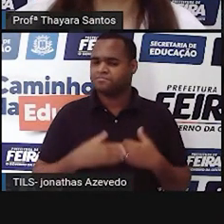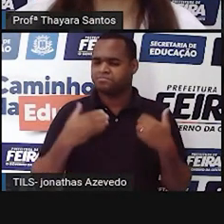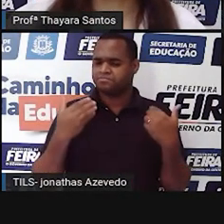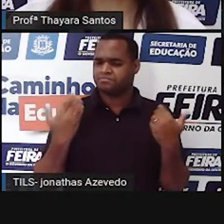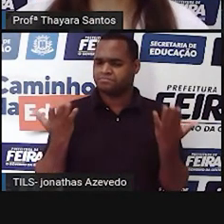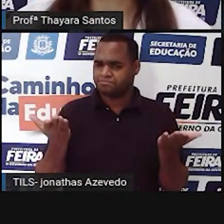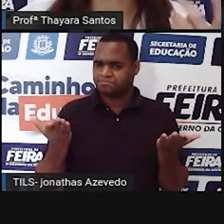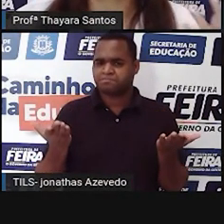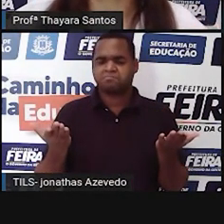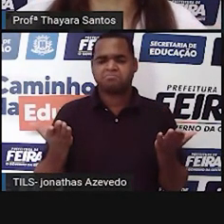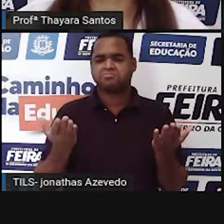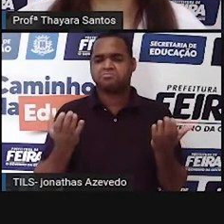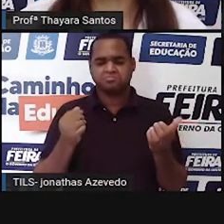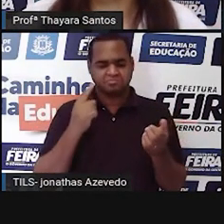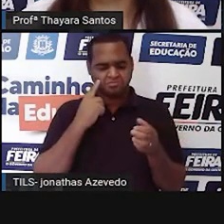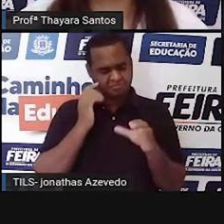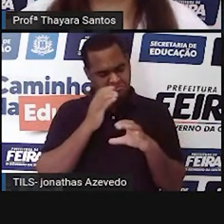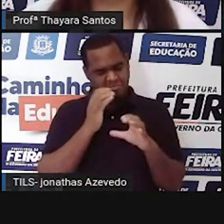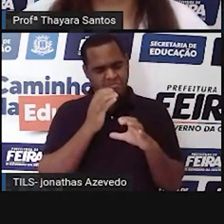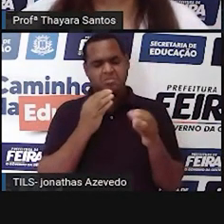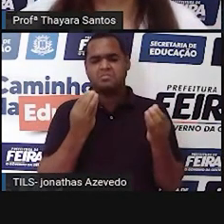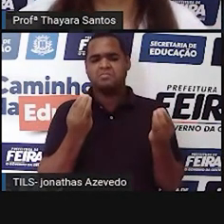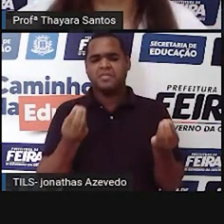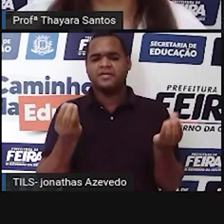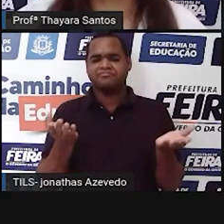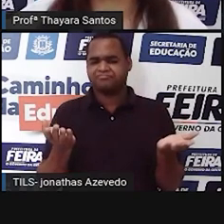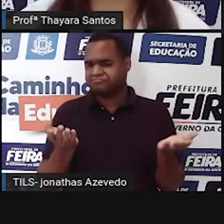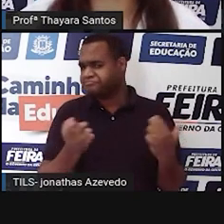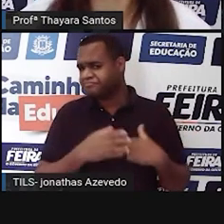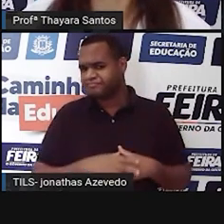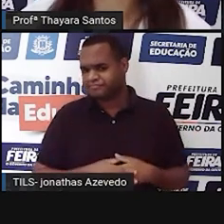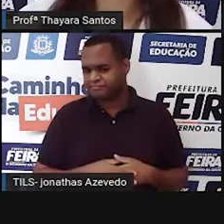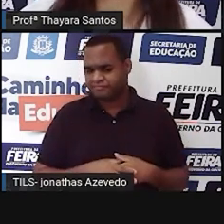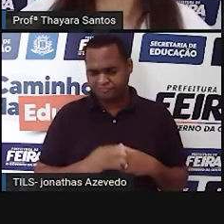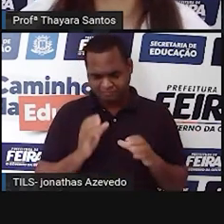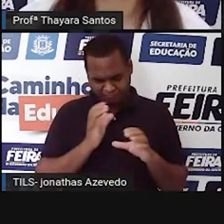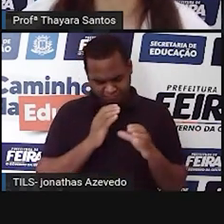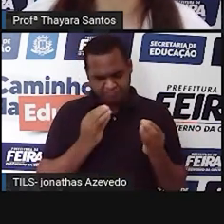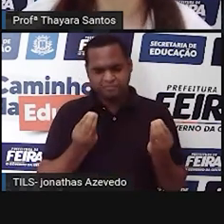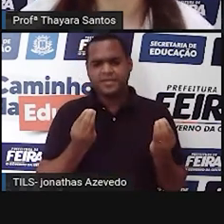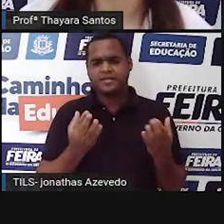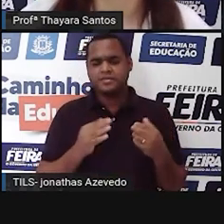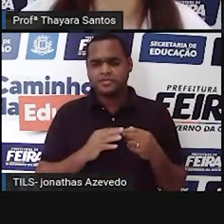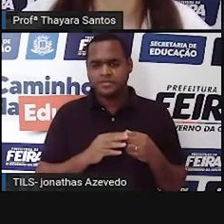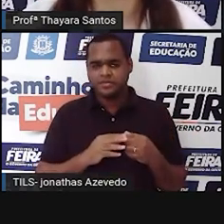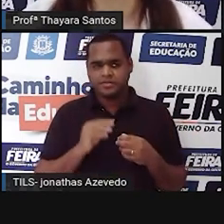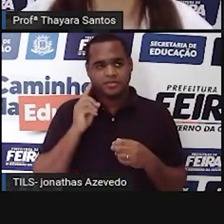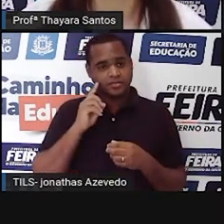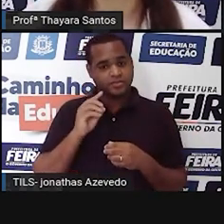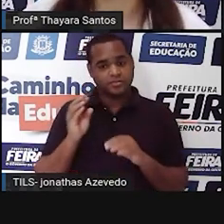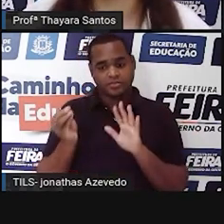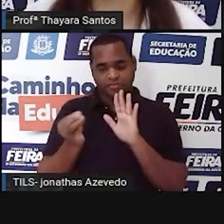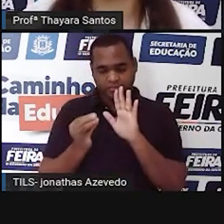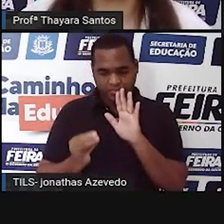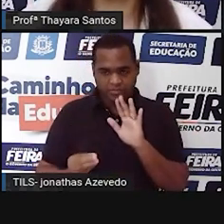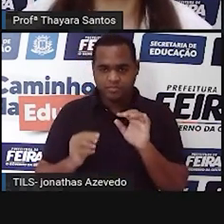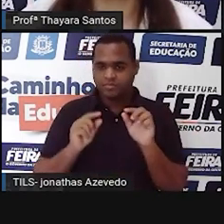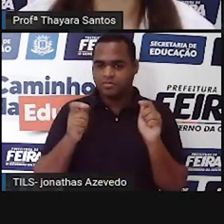Então, para que serve o microscópio, na verdade? E aí, para que serve? E por que a gente coloca esses